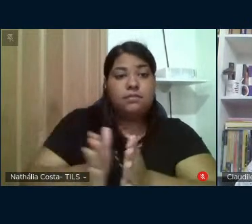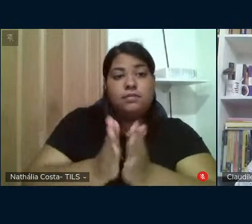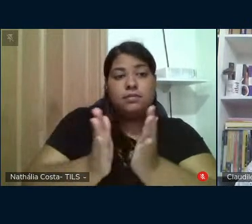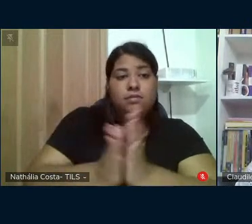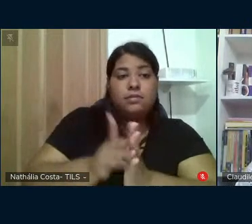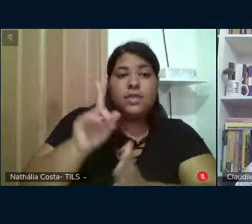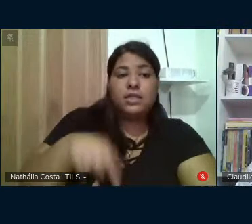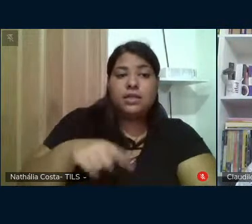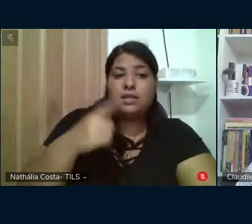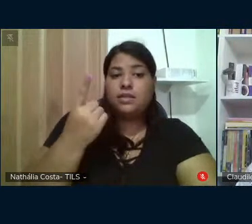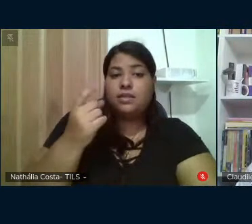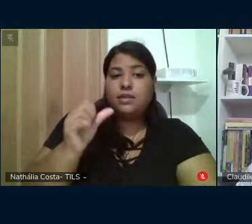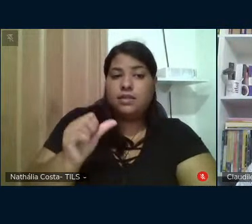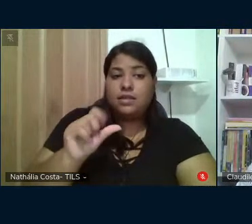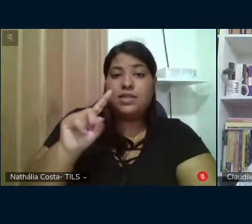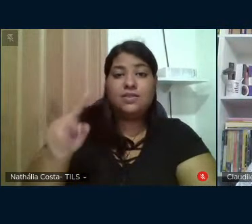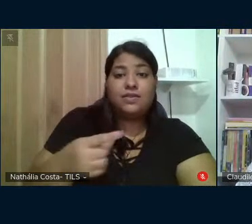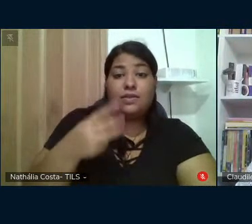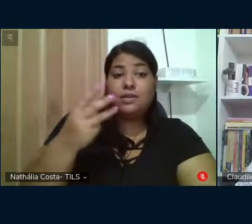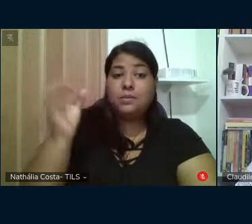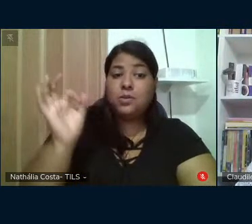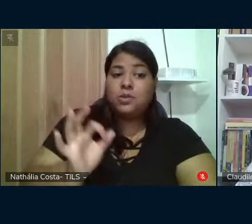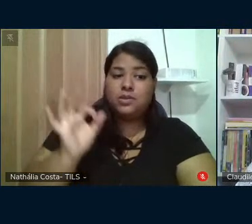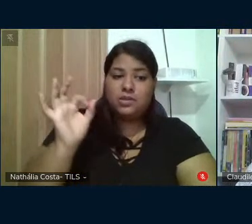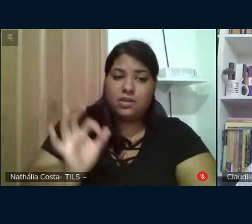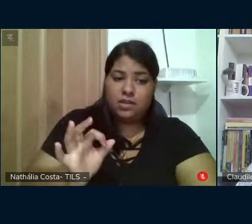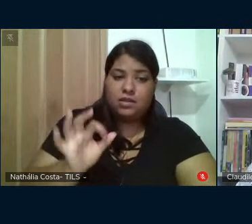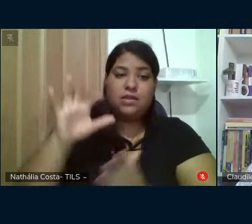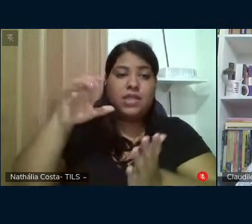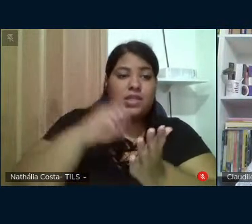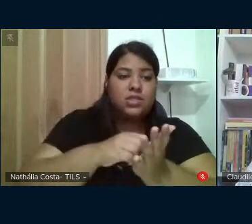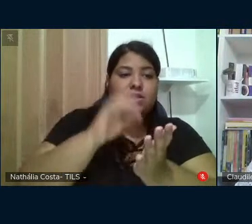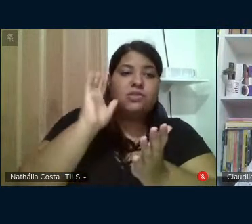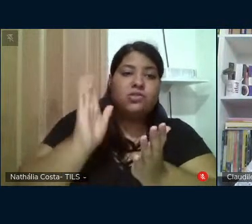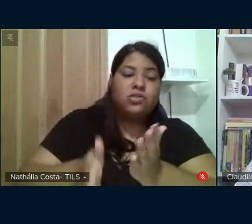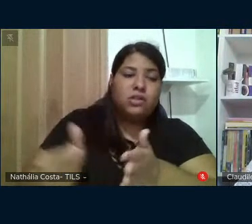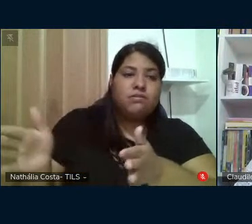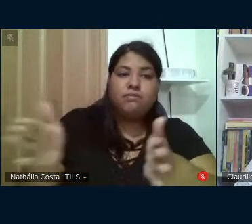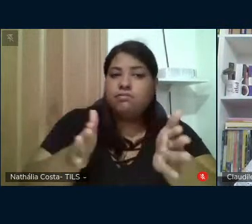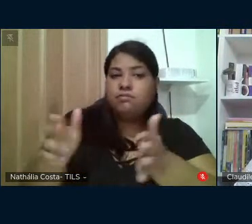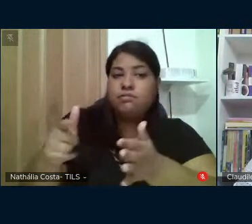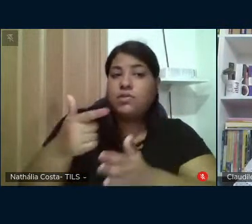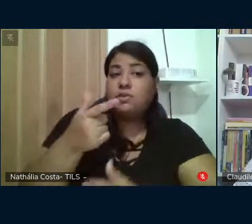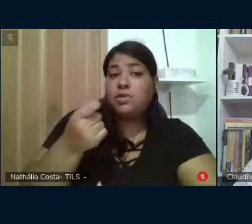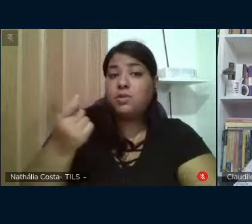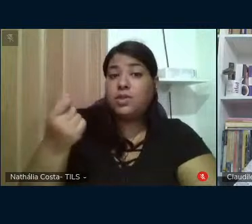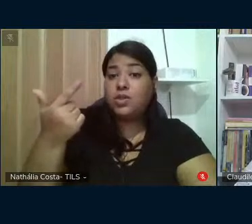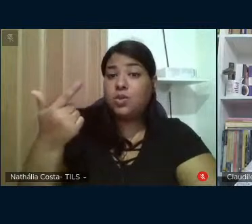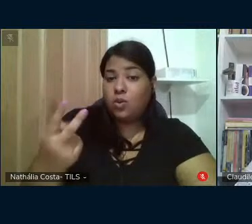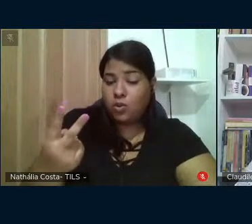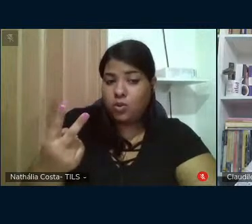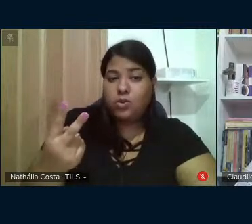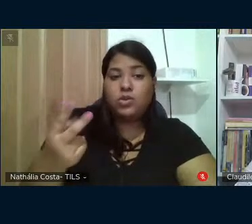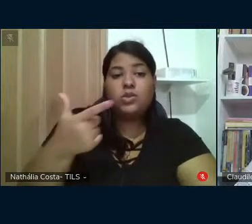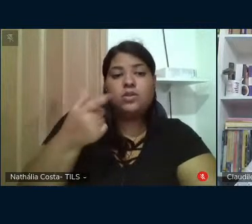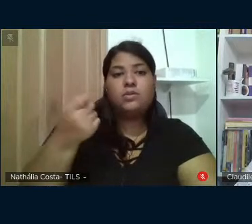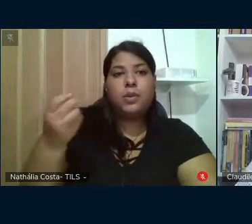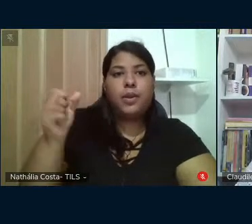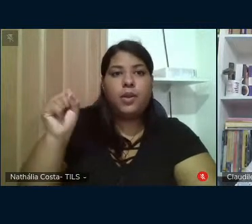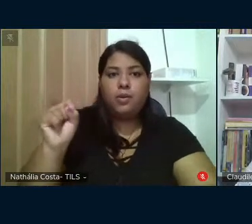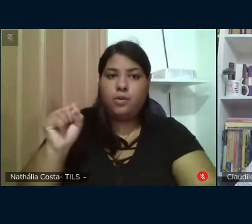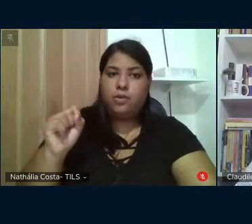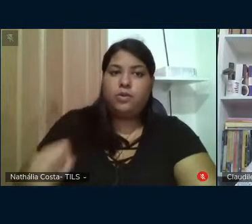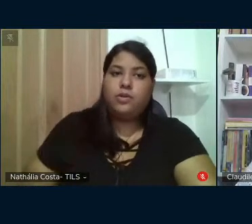,3%, duas vezes o registrado no período entre 2002 e 2008, quando a queda foi de 8